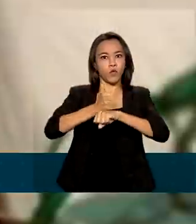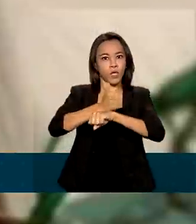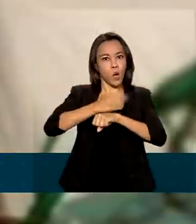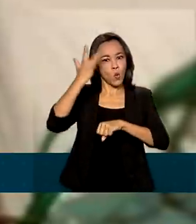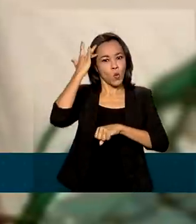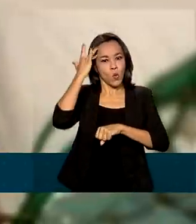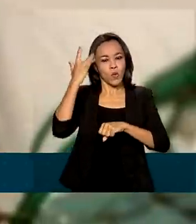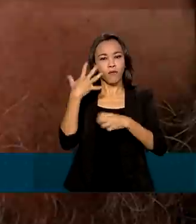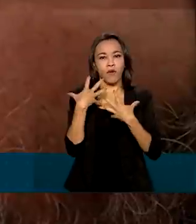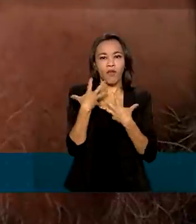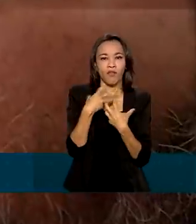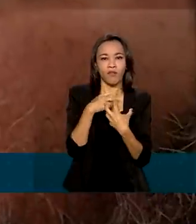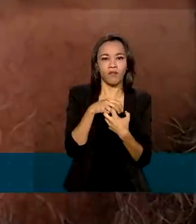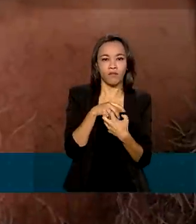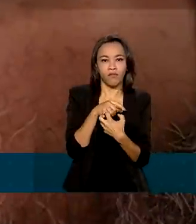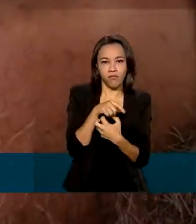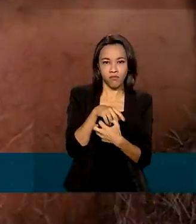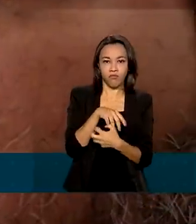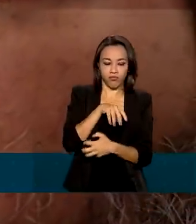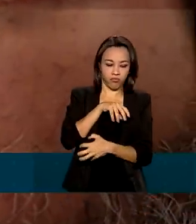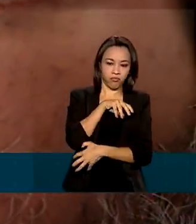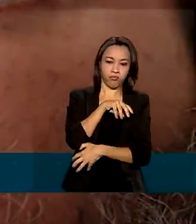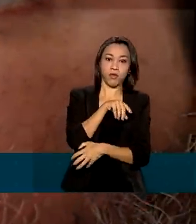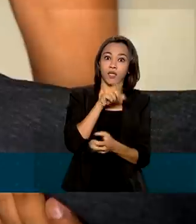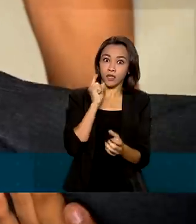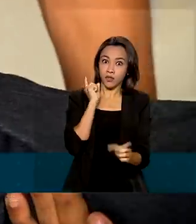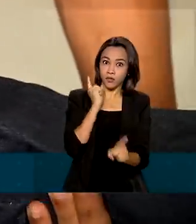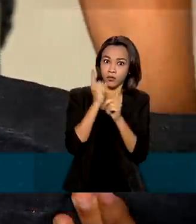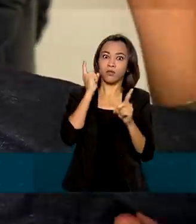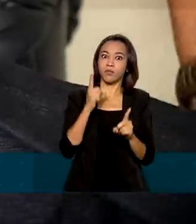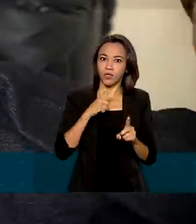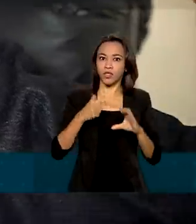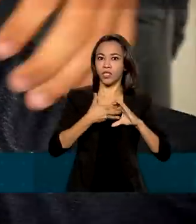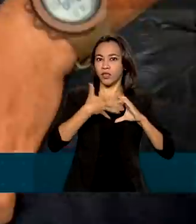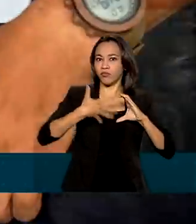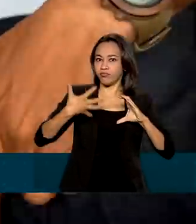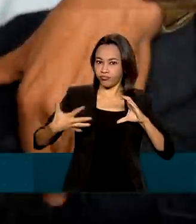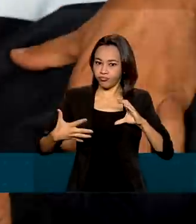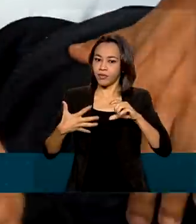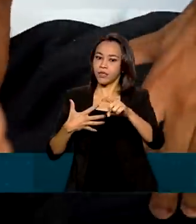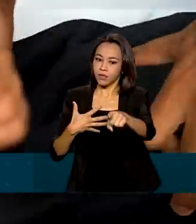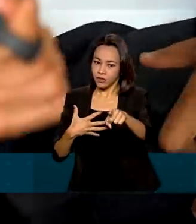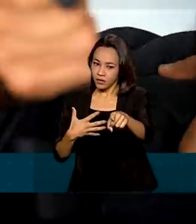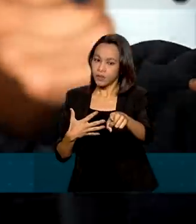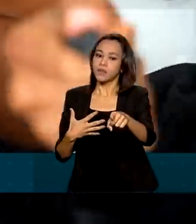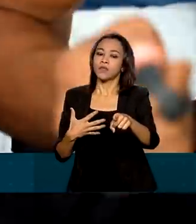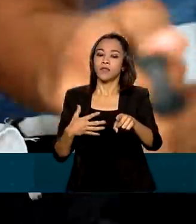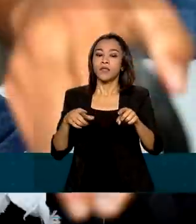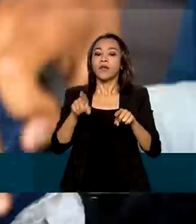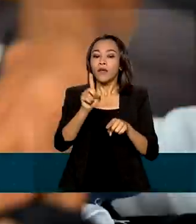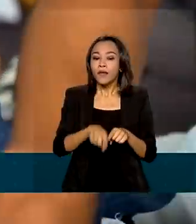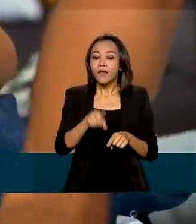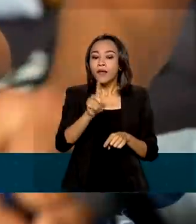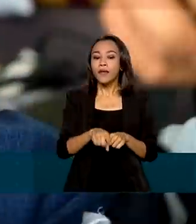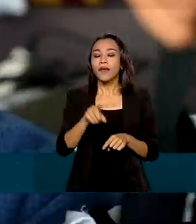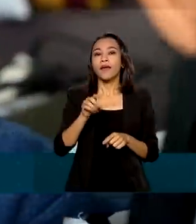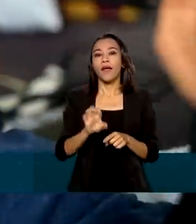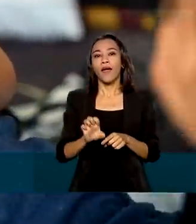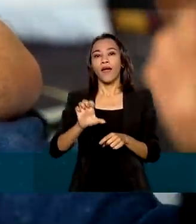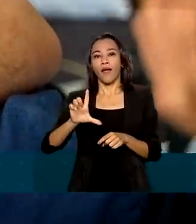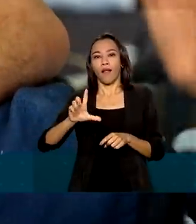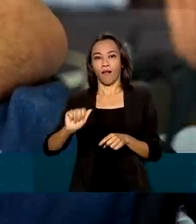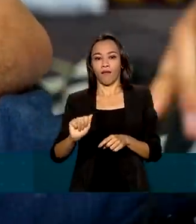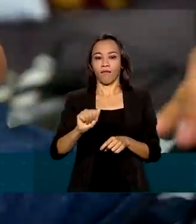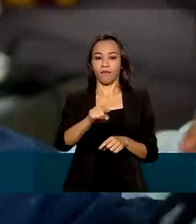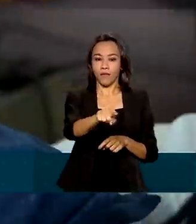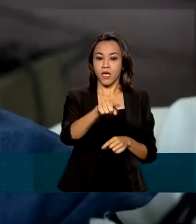perdeu a função muscular e fala que descobriu que tinha esclerose lateral amiotrófica, conhecida como ela. O